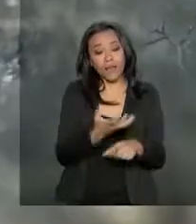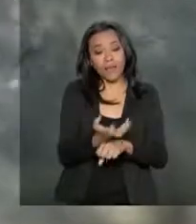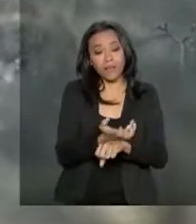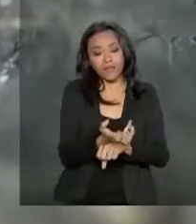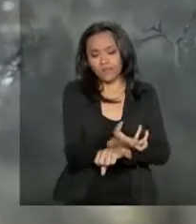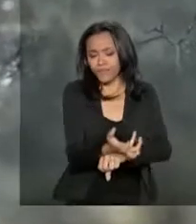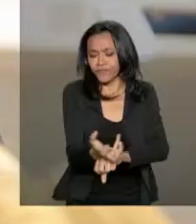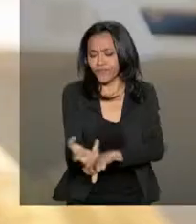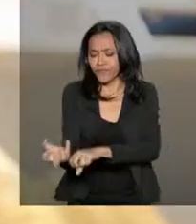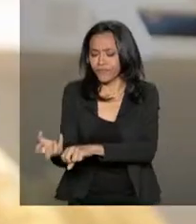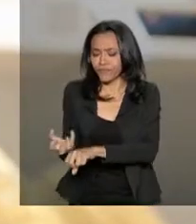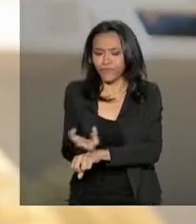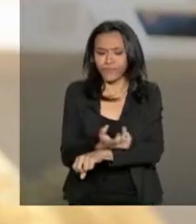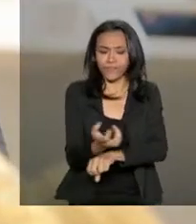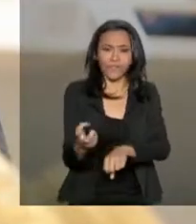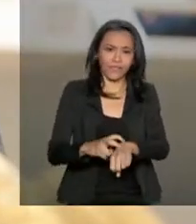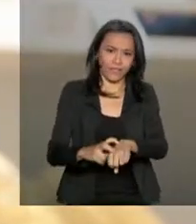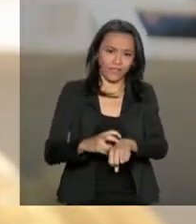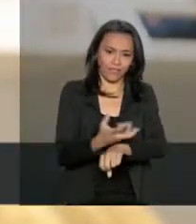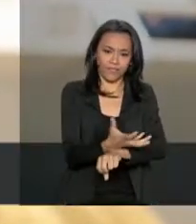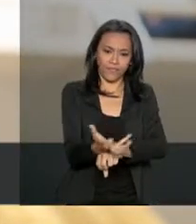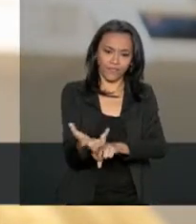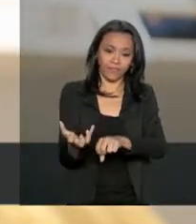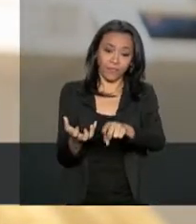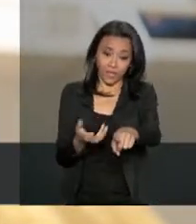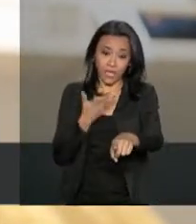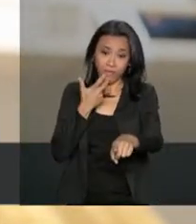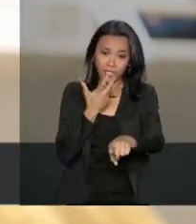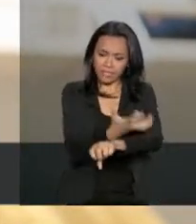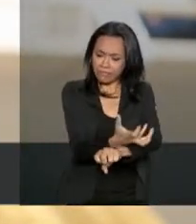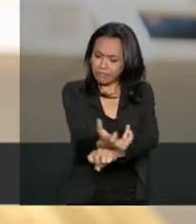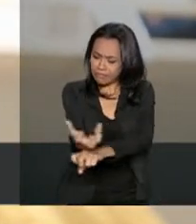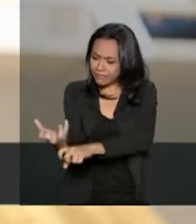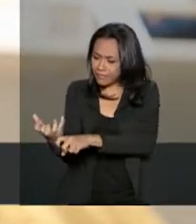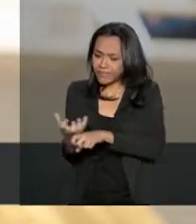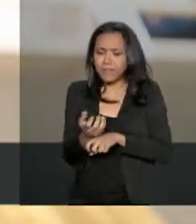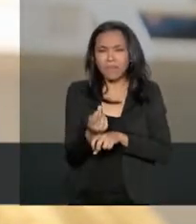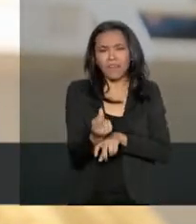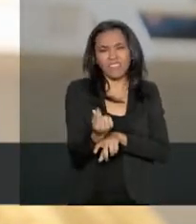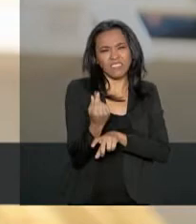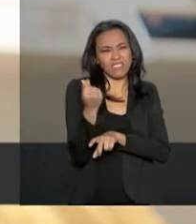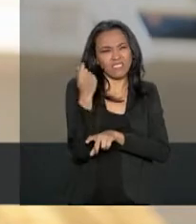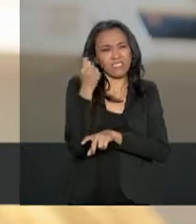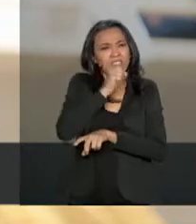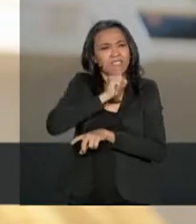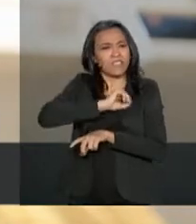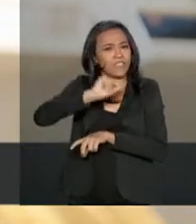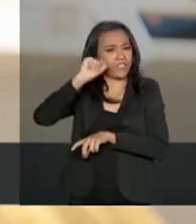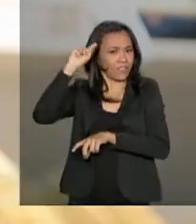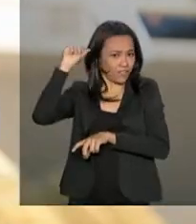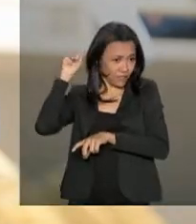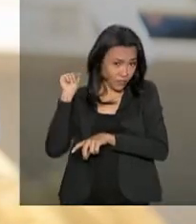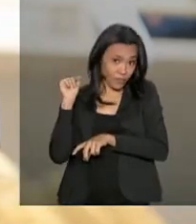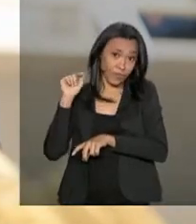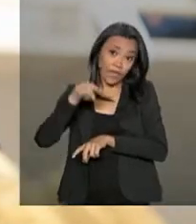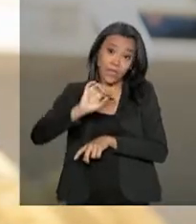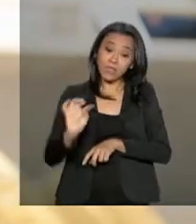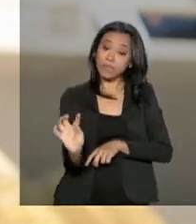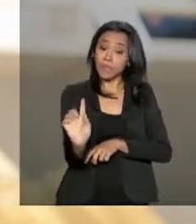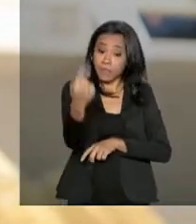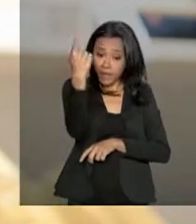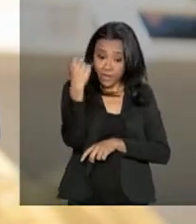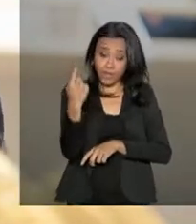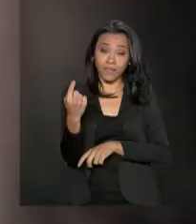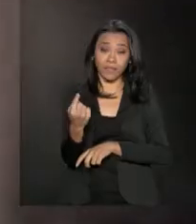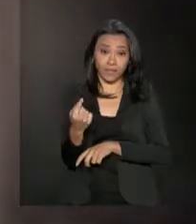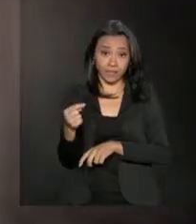As briófitas constituem o grupo de plantas terrestres mais antigo da história evolutiva do planeta Terra. Elas foram as primeiras plantas